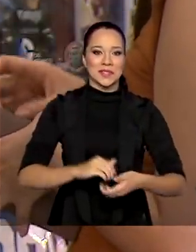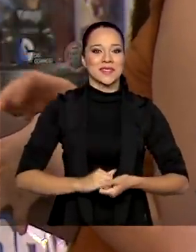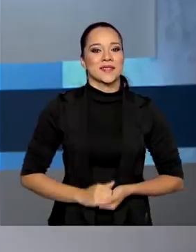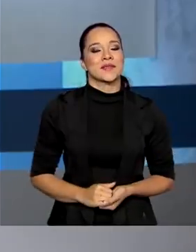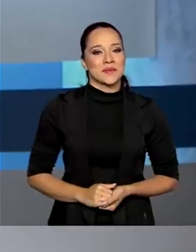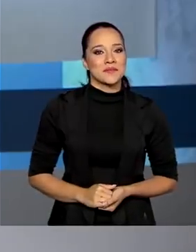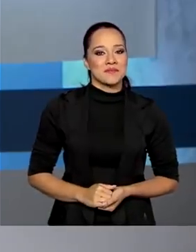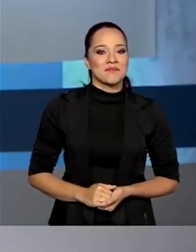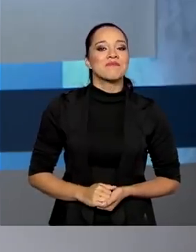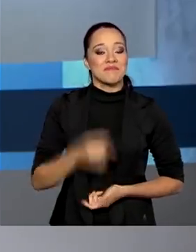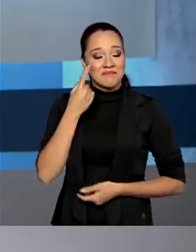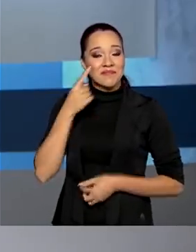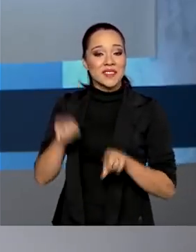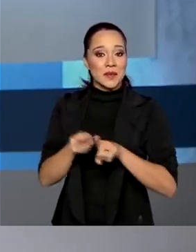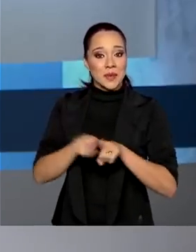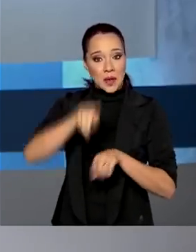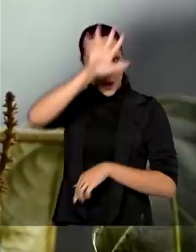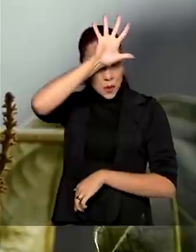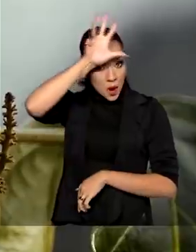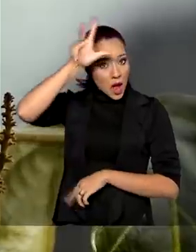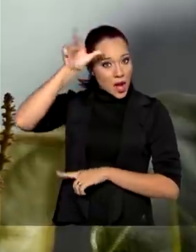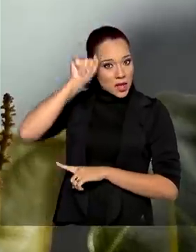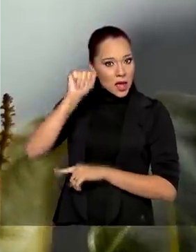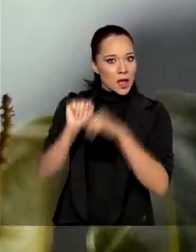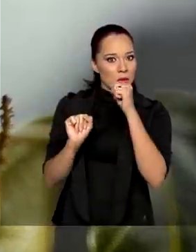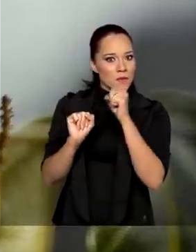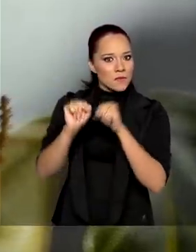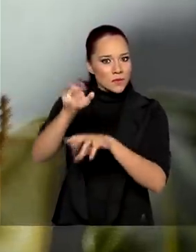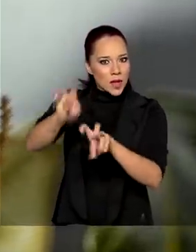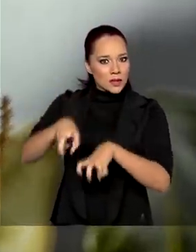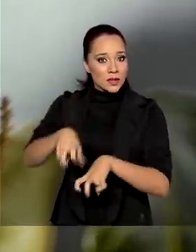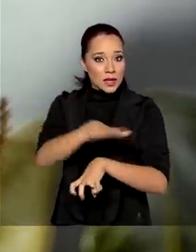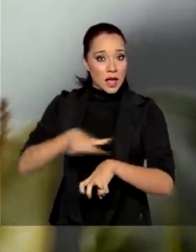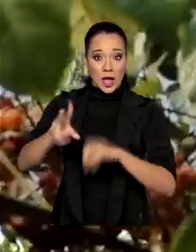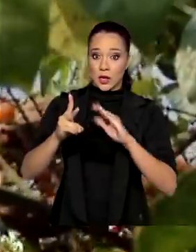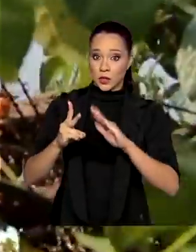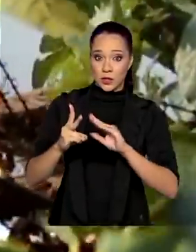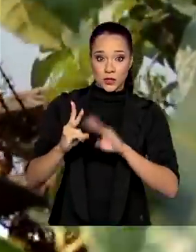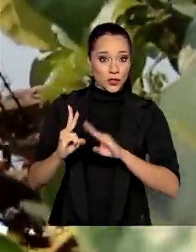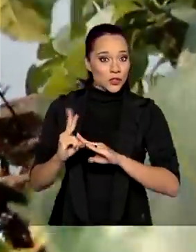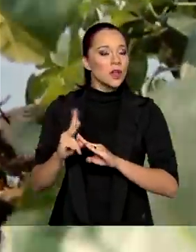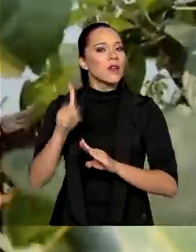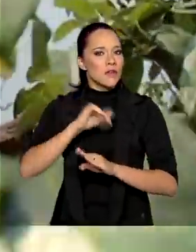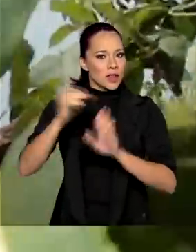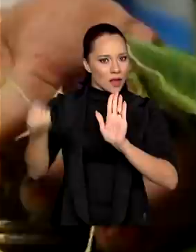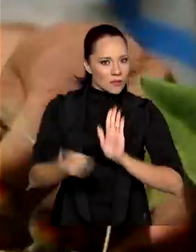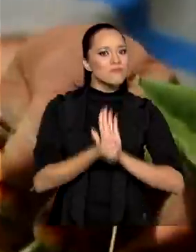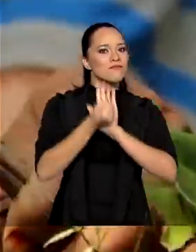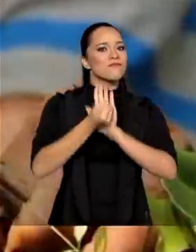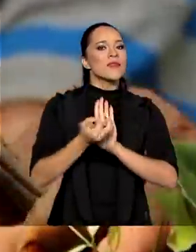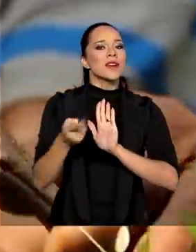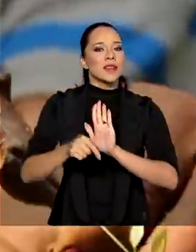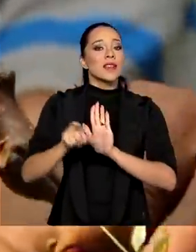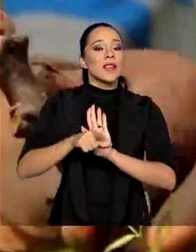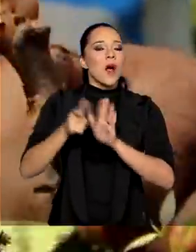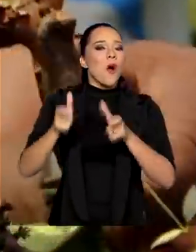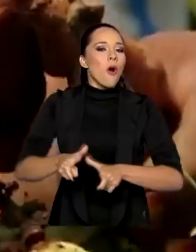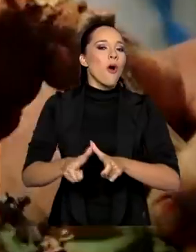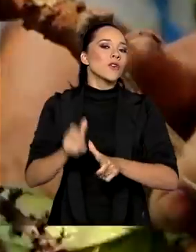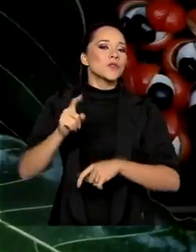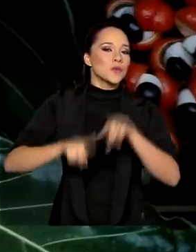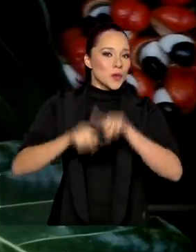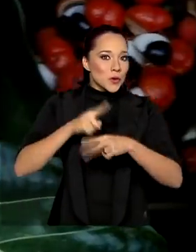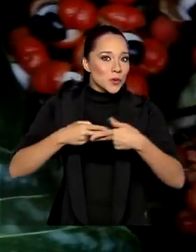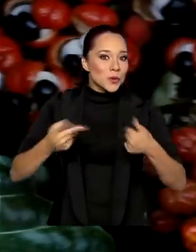todos. E veja também, Guaraná produzido em terra indígena recebe registro que identifica a origem do produto.